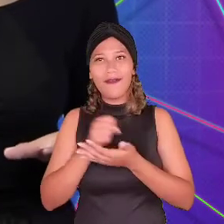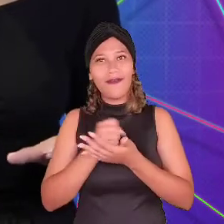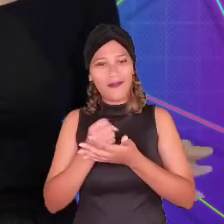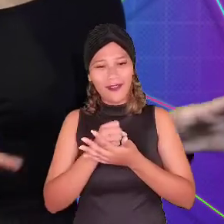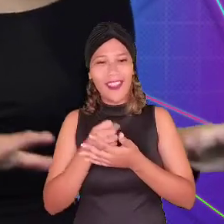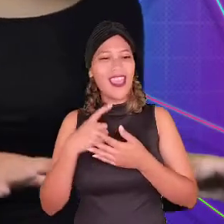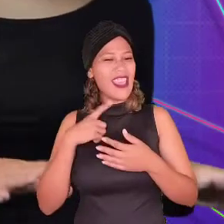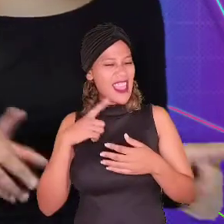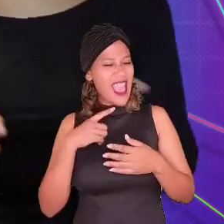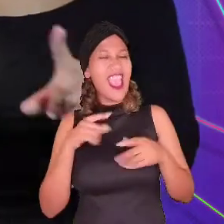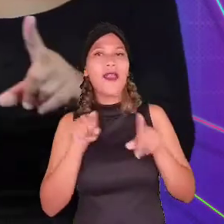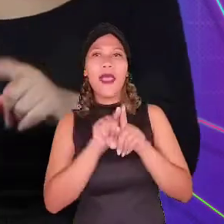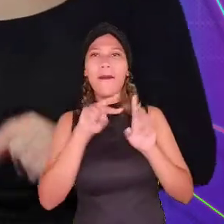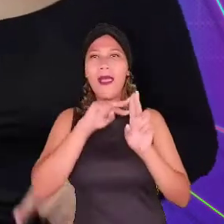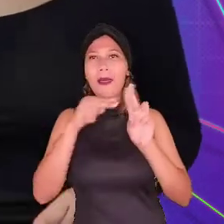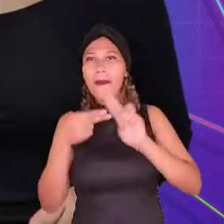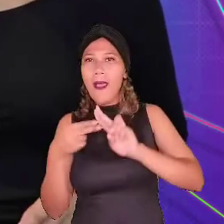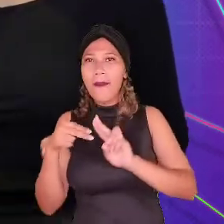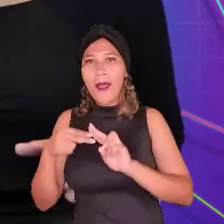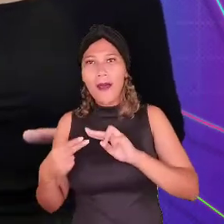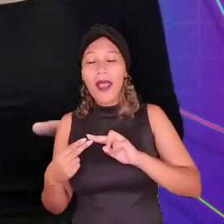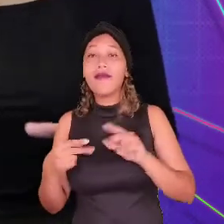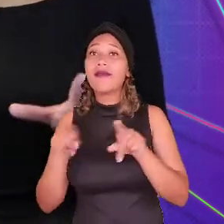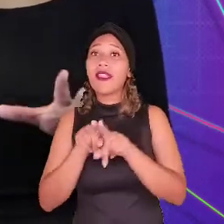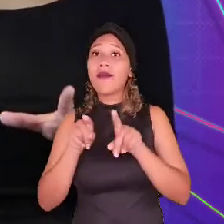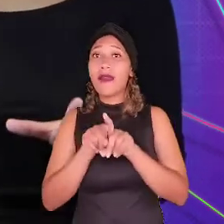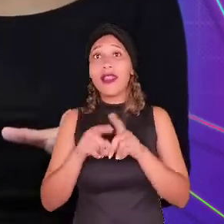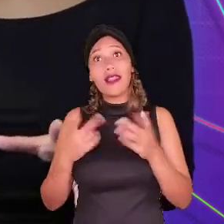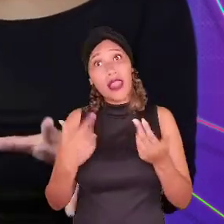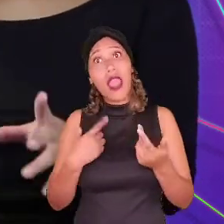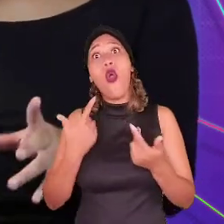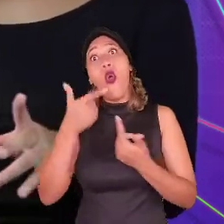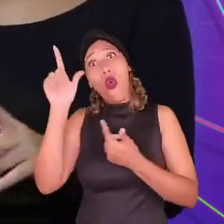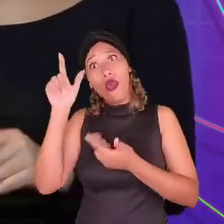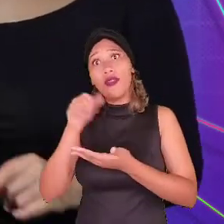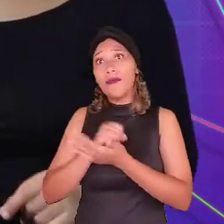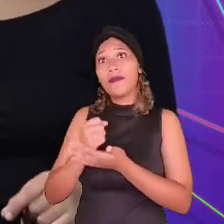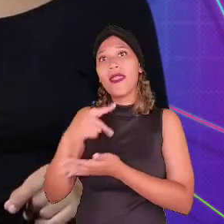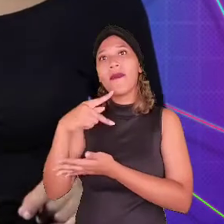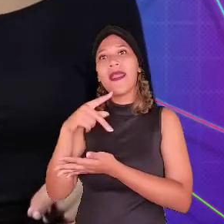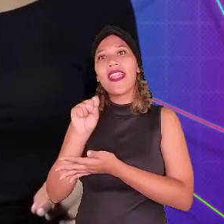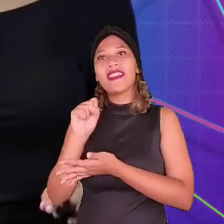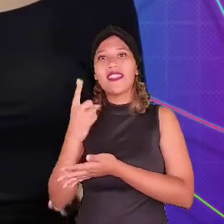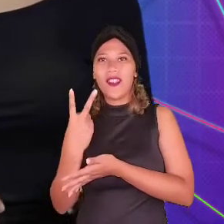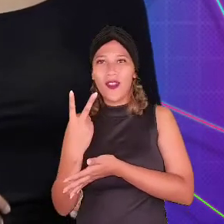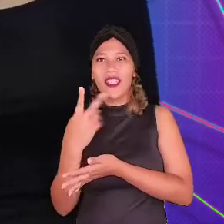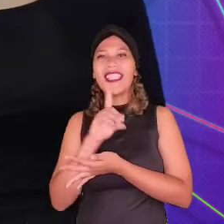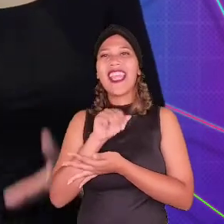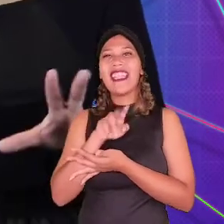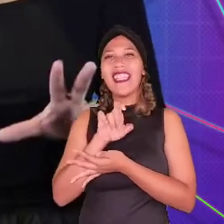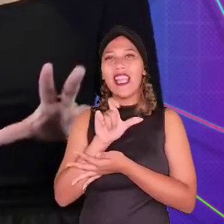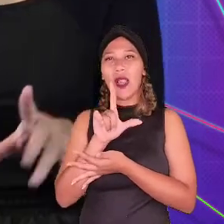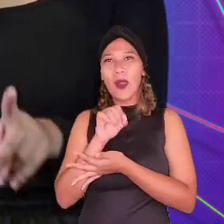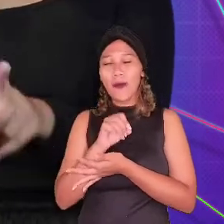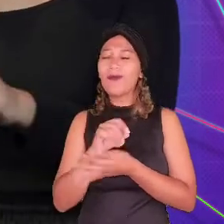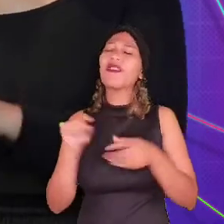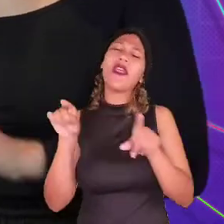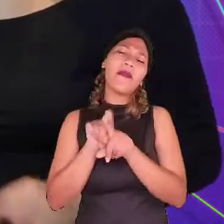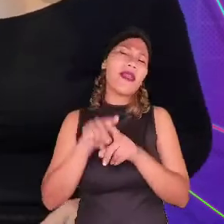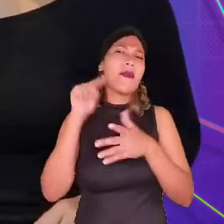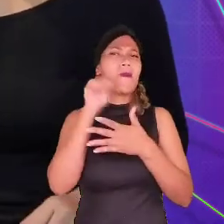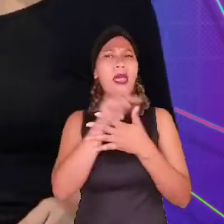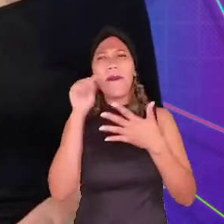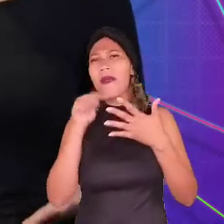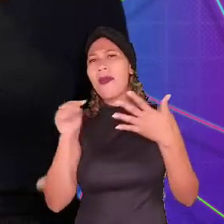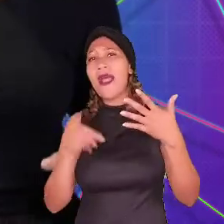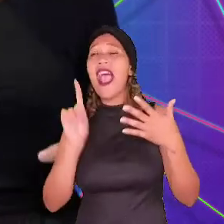Thomas. Tetris, também de Andrei Thomas. Natureza Morta, com Playstation 2, de Danilo Ribeiro. Game Over, de Kordian